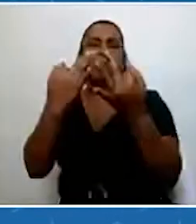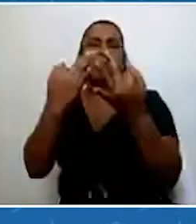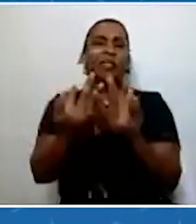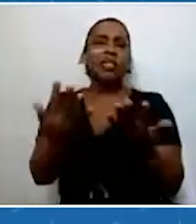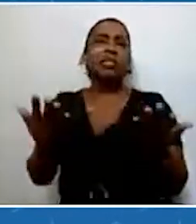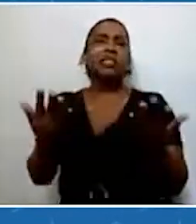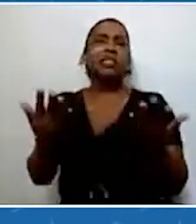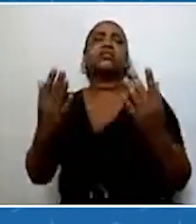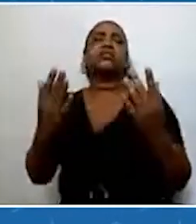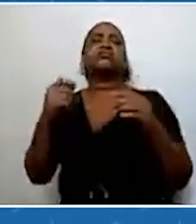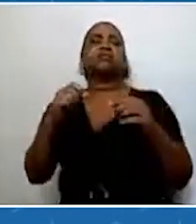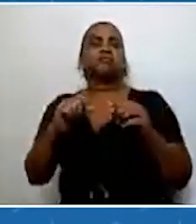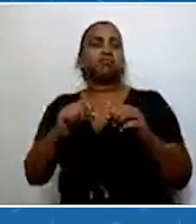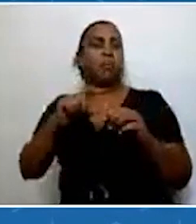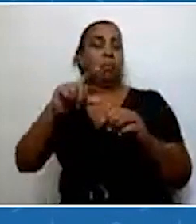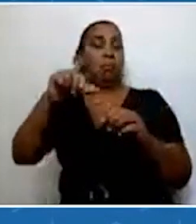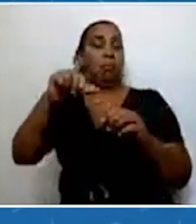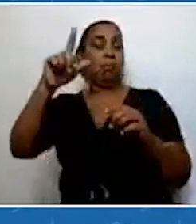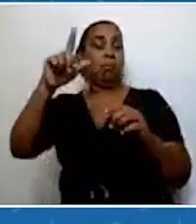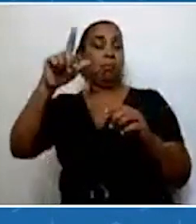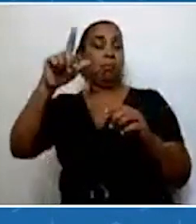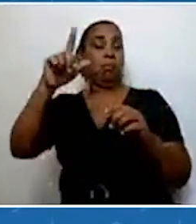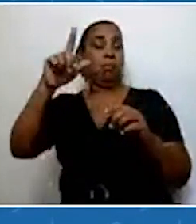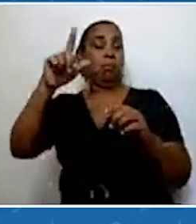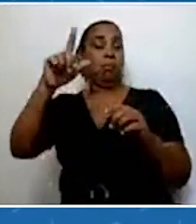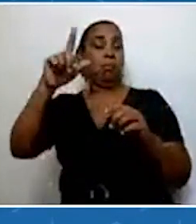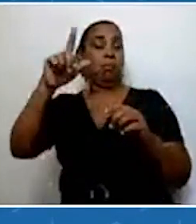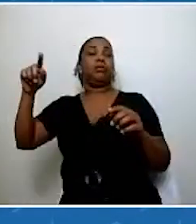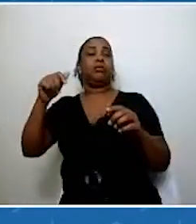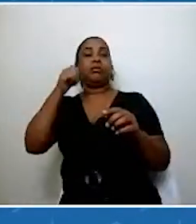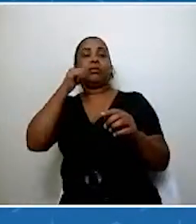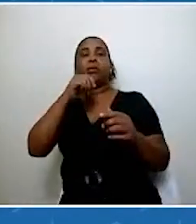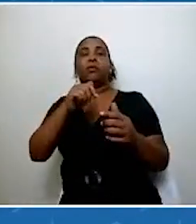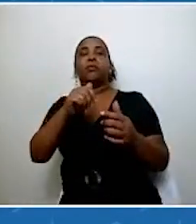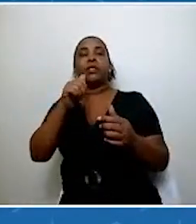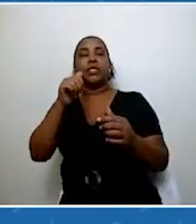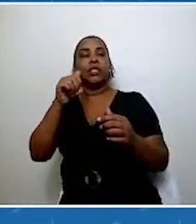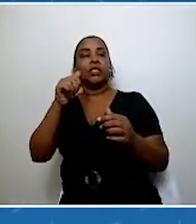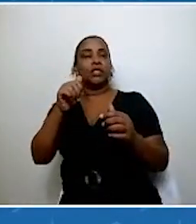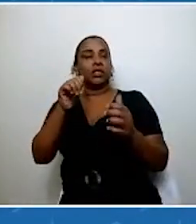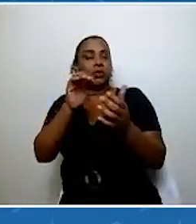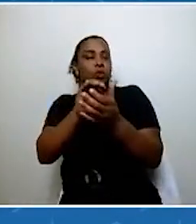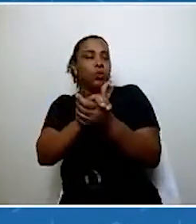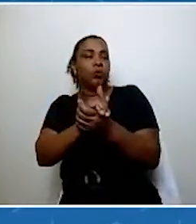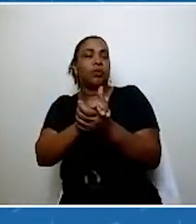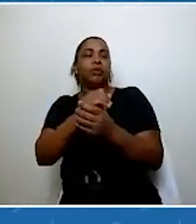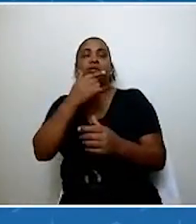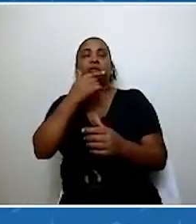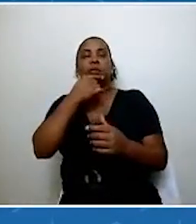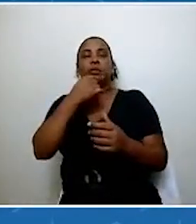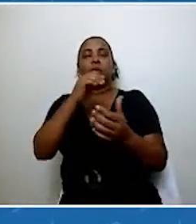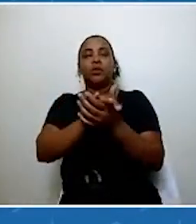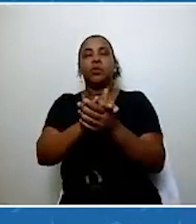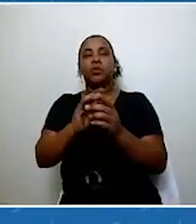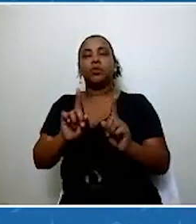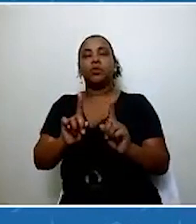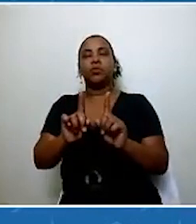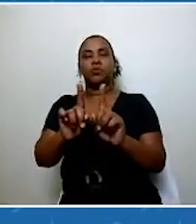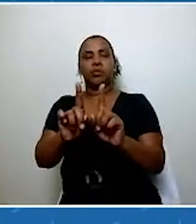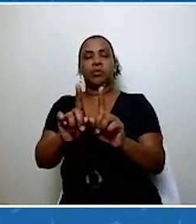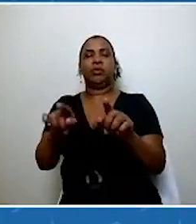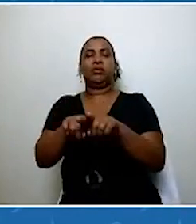seus maridos, enfim, terem ficado em casa nesse período aí da pandemia, o aumento do desemprego, é que a questão da